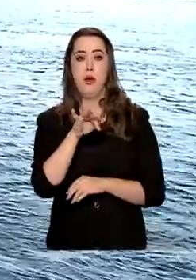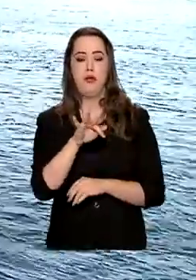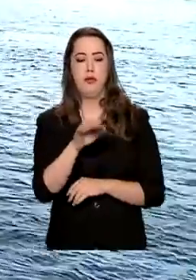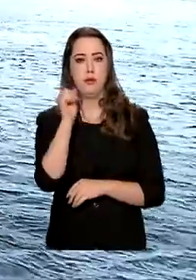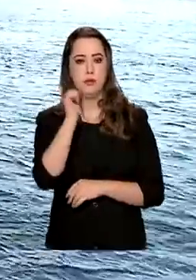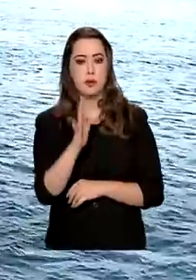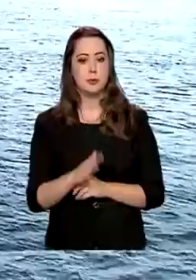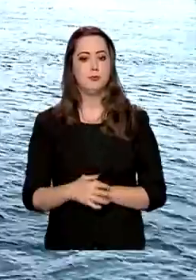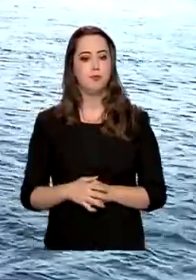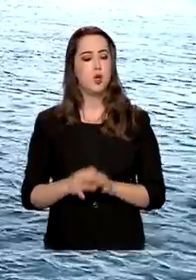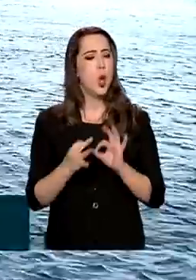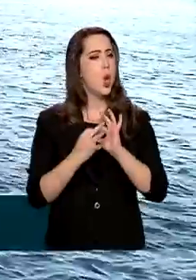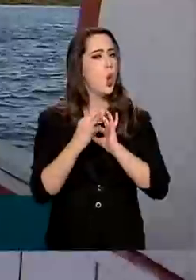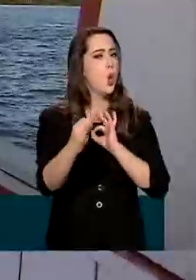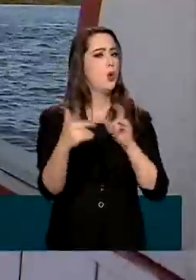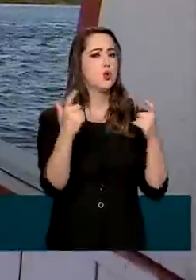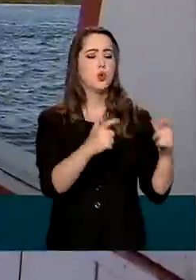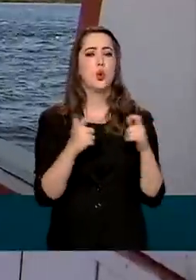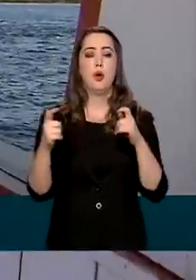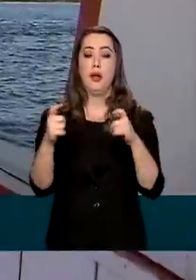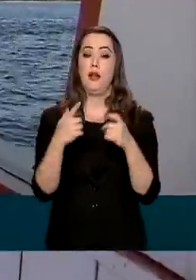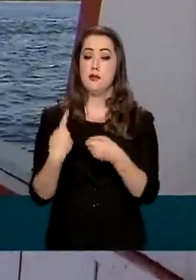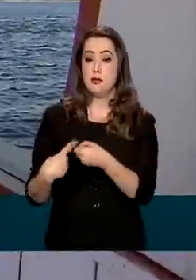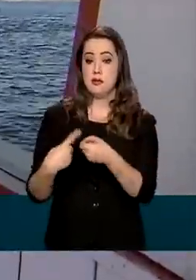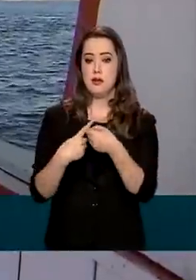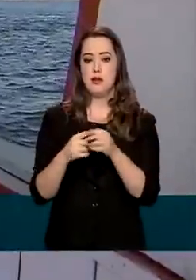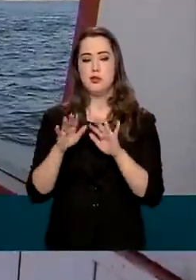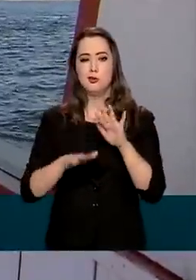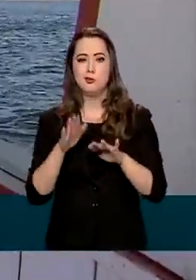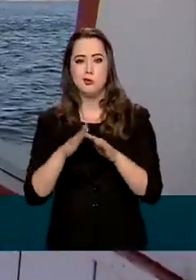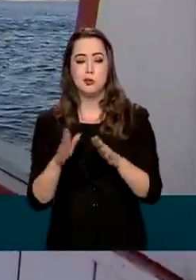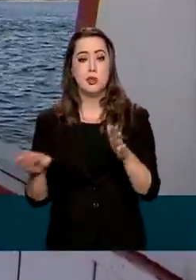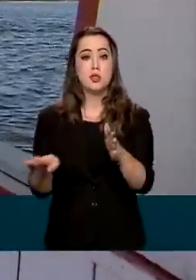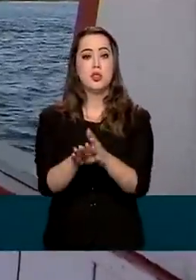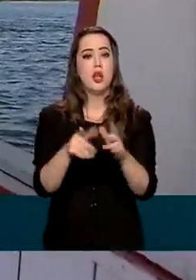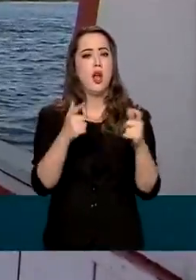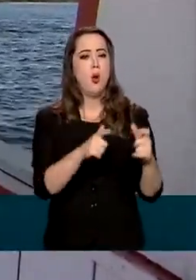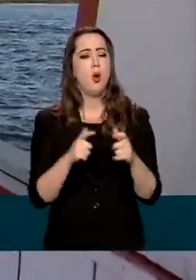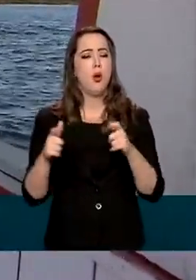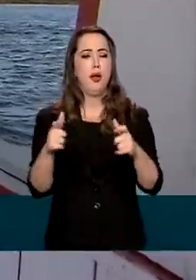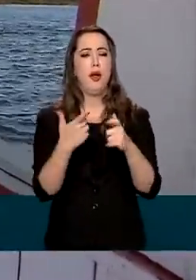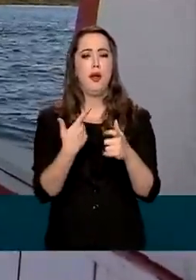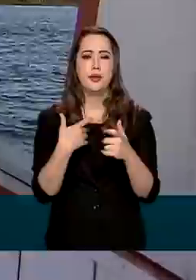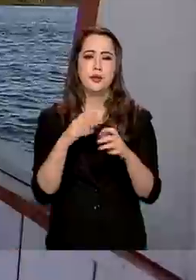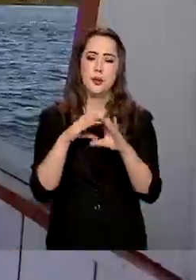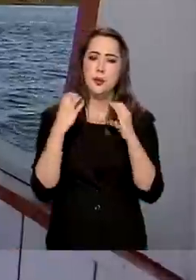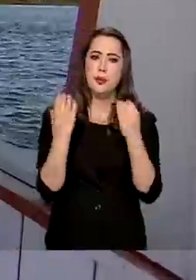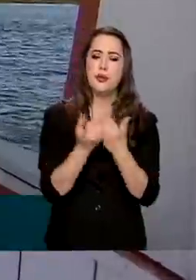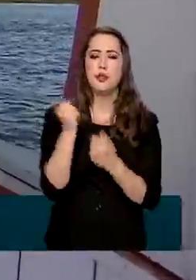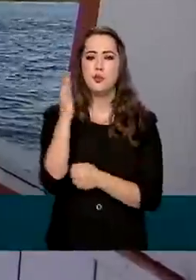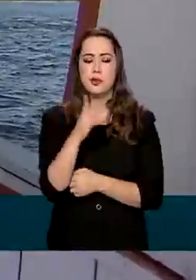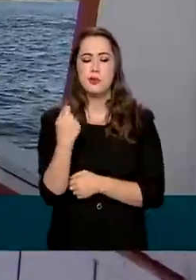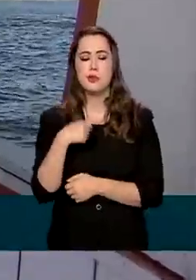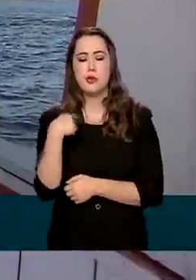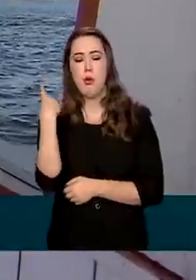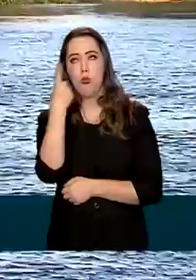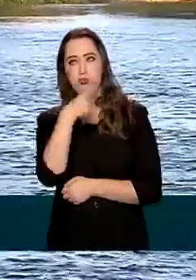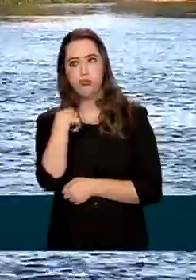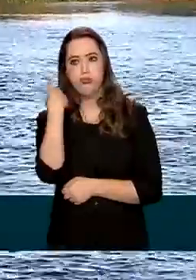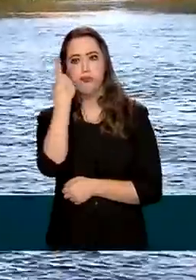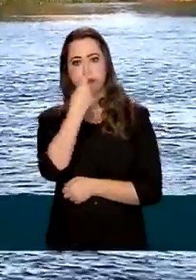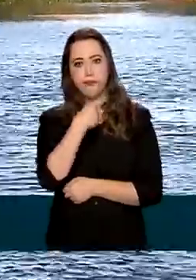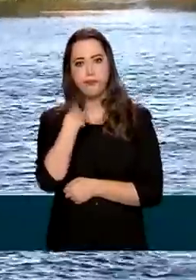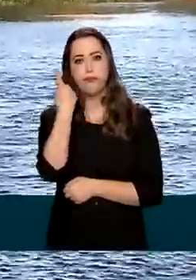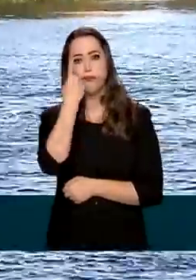Distantes dos centros urbanos, para se chegar até muitas comunidades brasileiras, são necessárias horas e horas de barco.